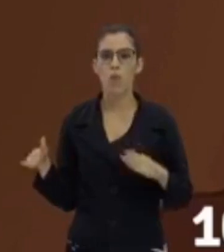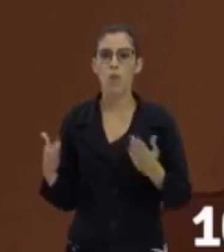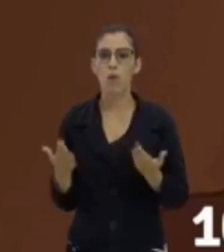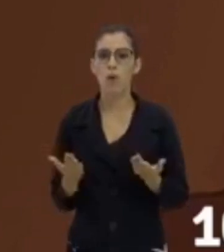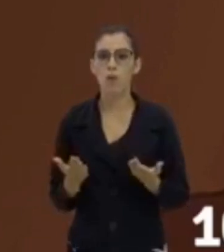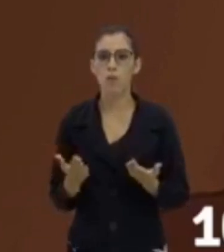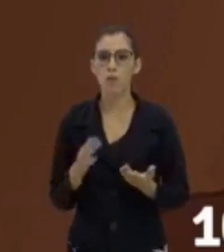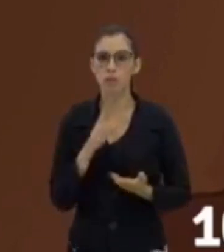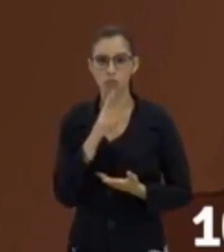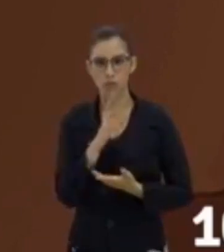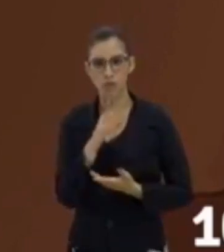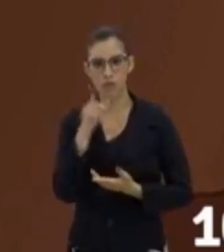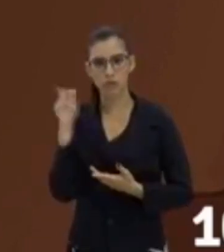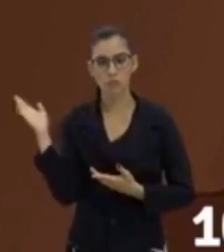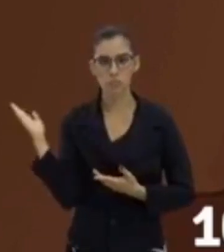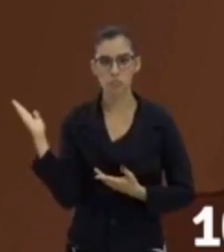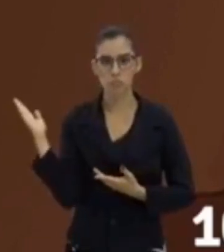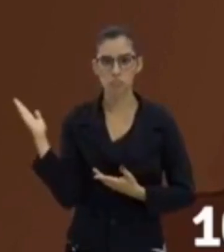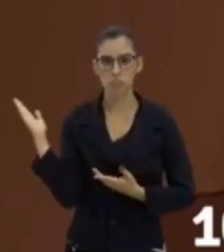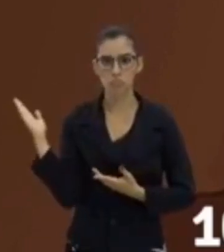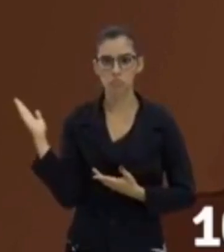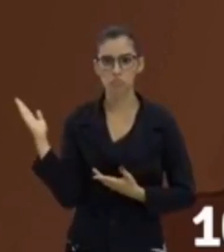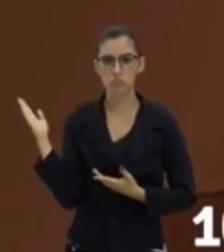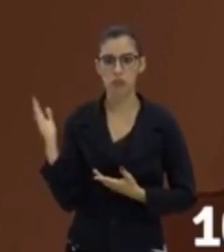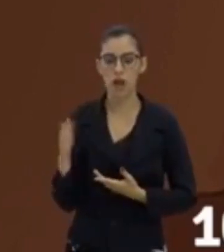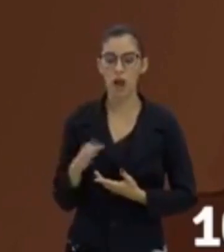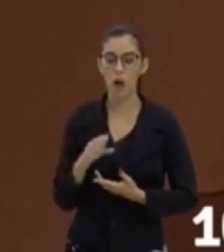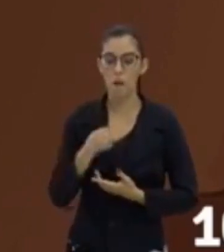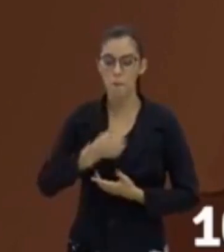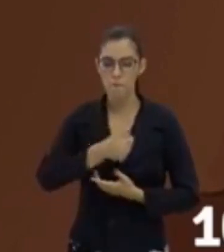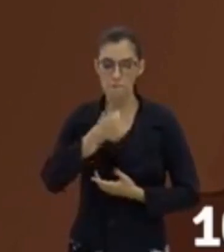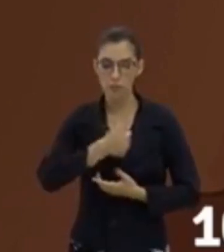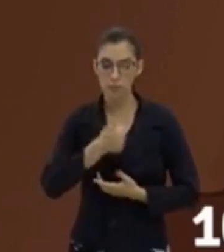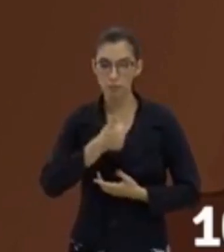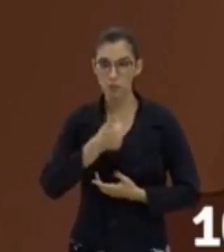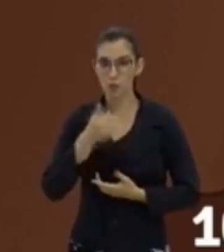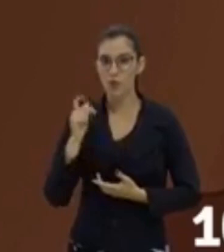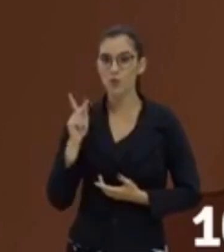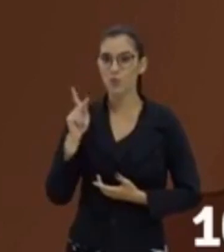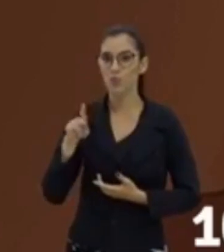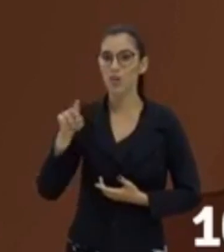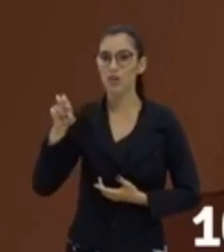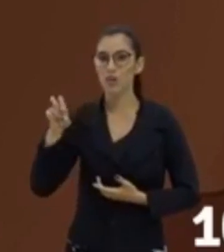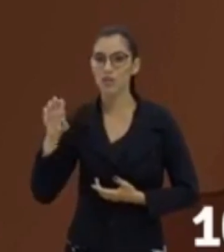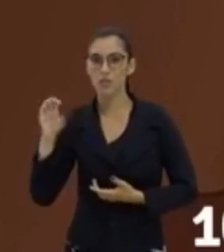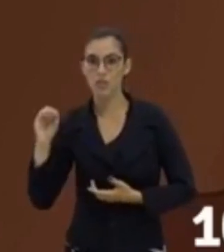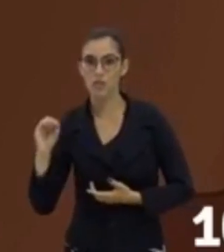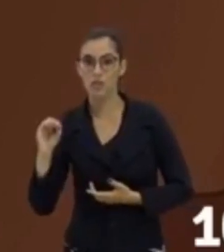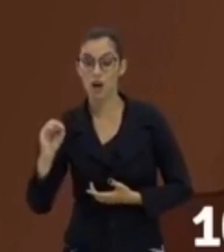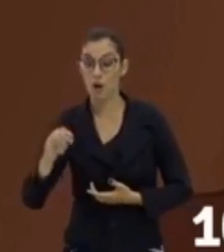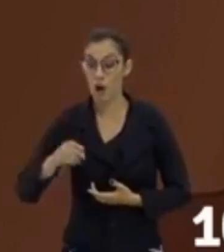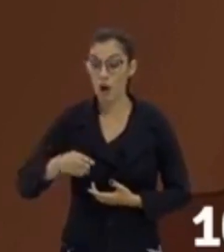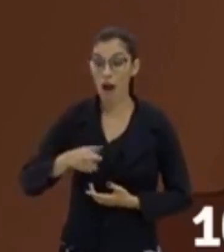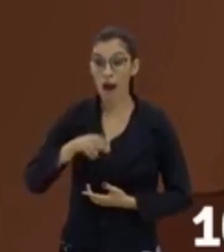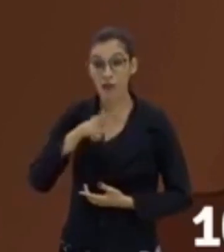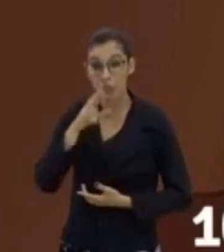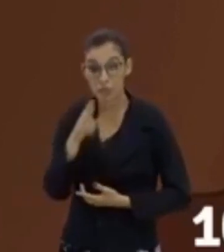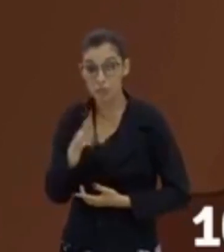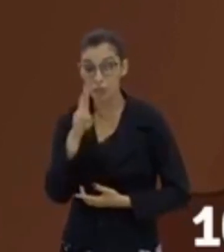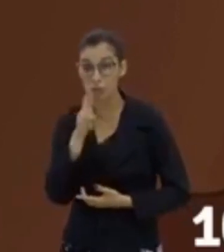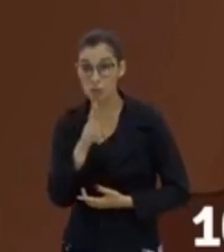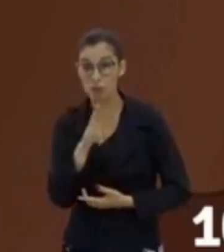para cinquenta. Ah, mas eu estou vendo cem. Lembra que eu te disse que o valor está sempre no primeiro